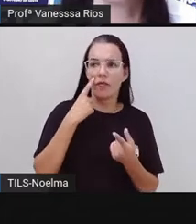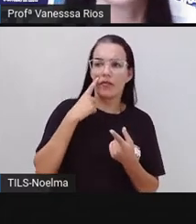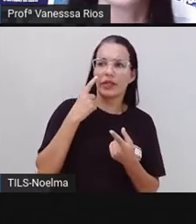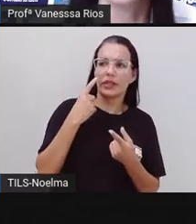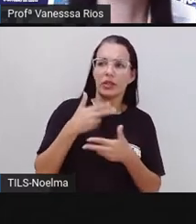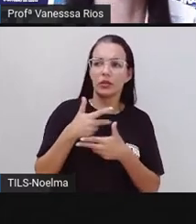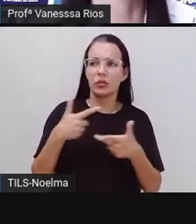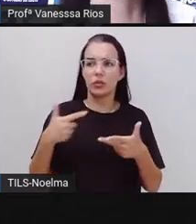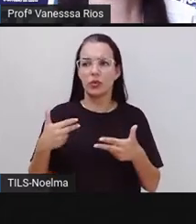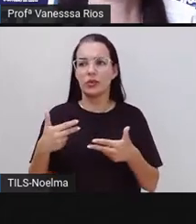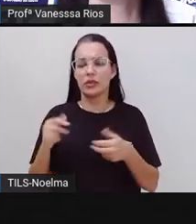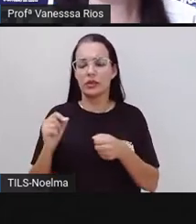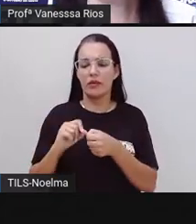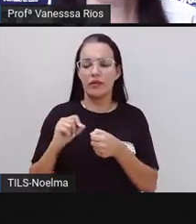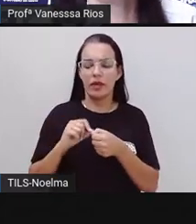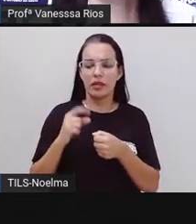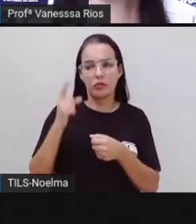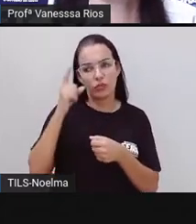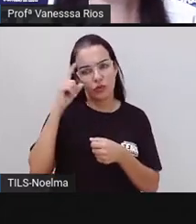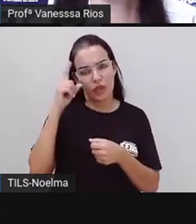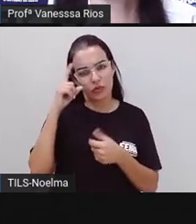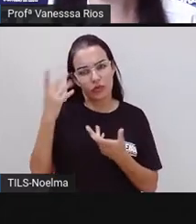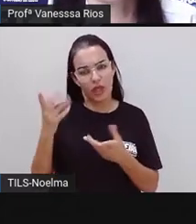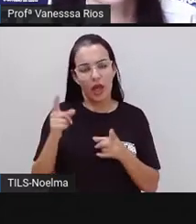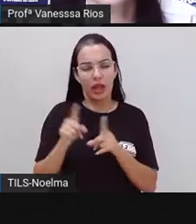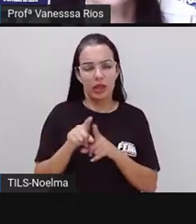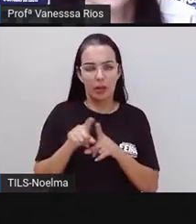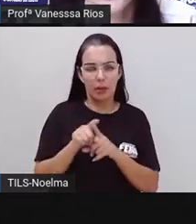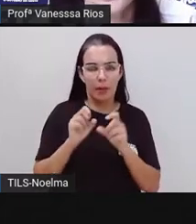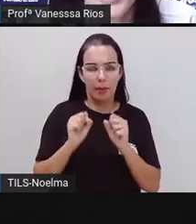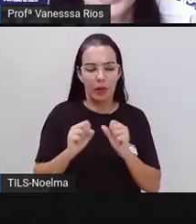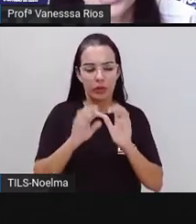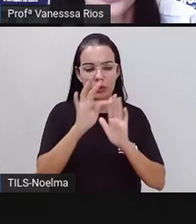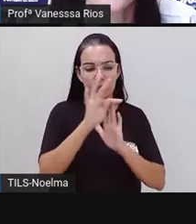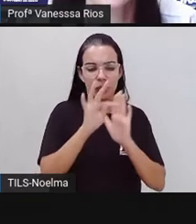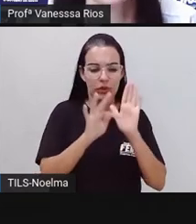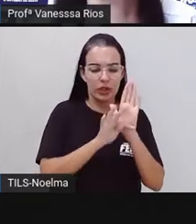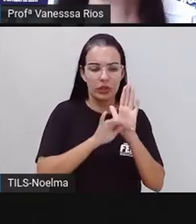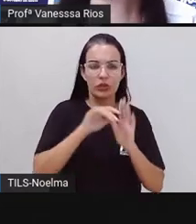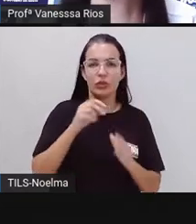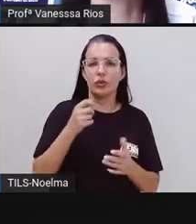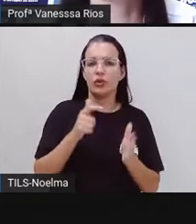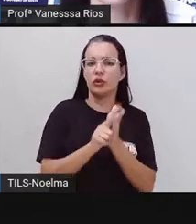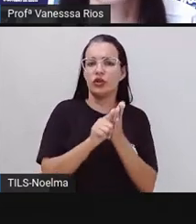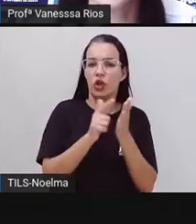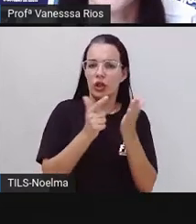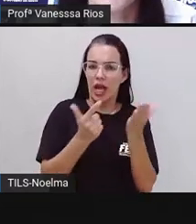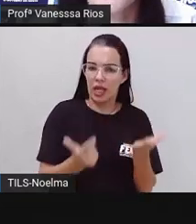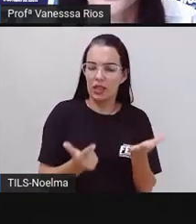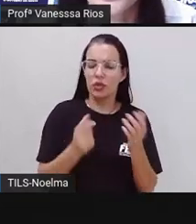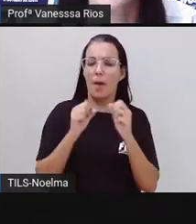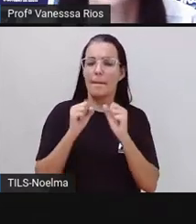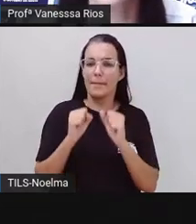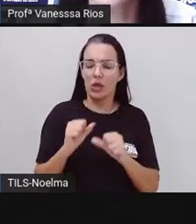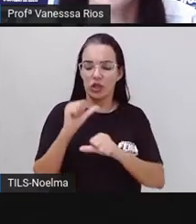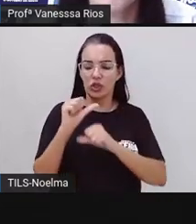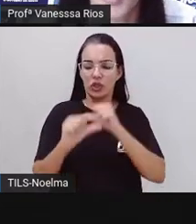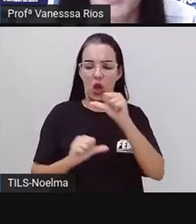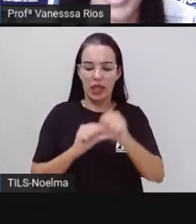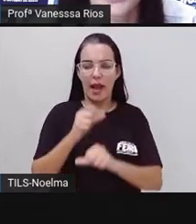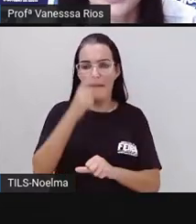do cotidiano e a gente pode, através dos textos jornalísticos, nos tornarmos aí pessoas